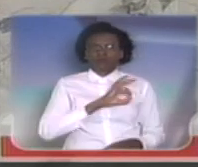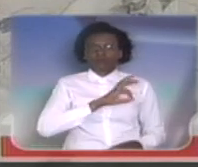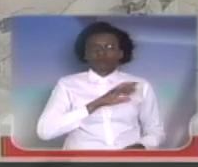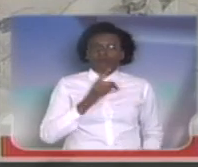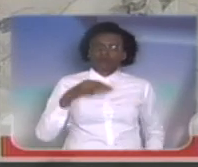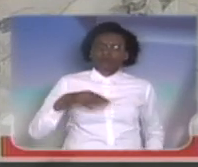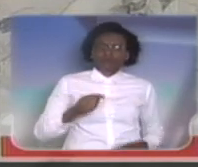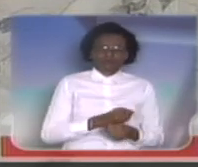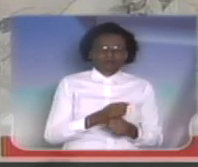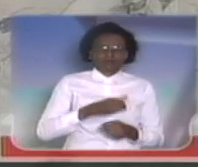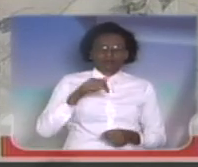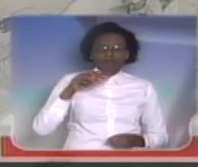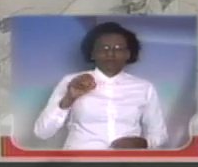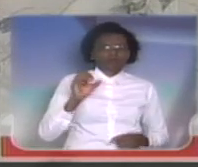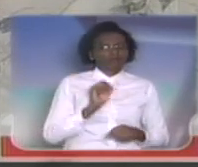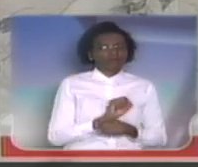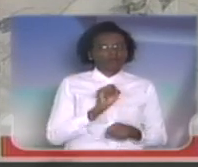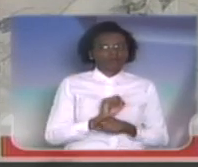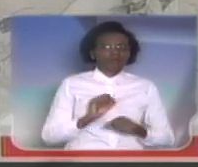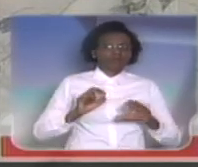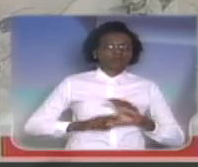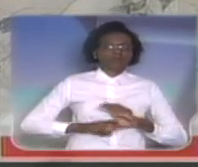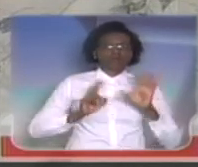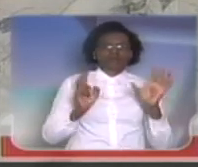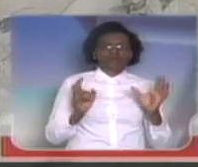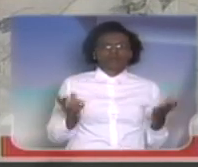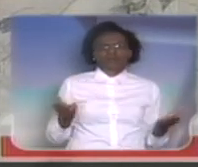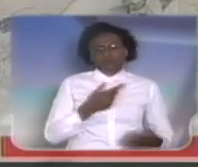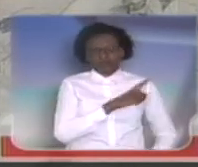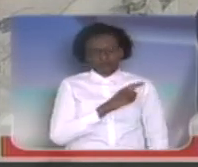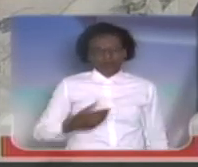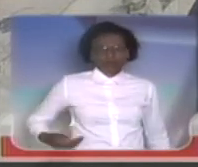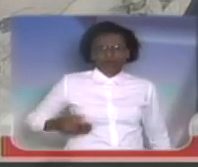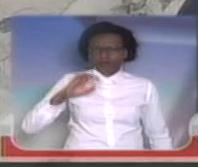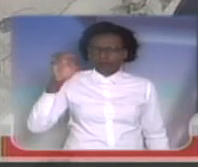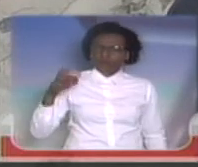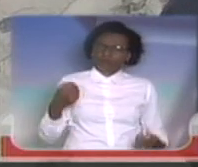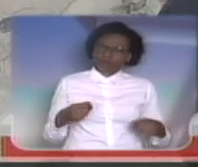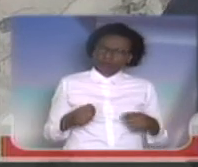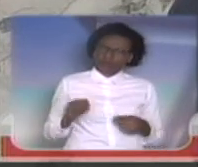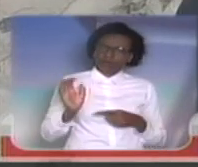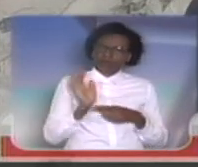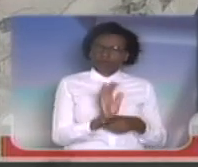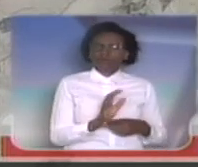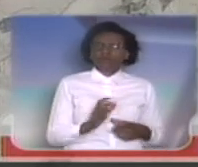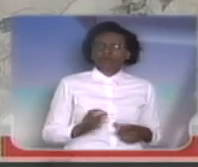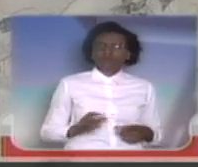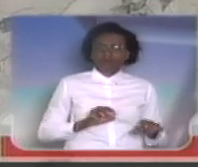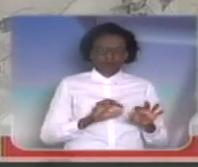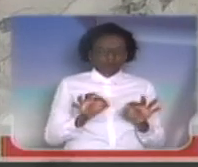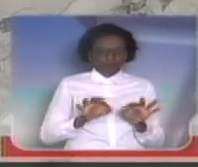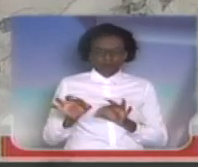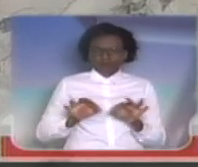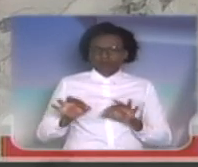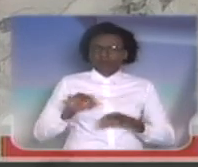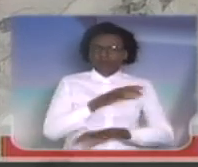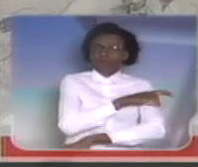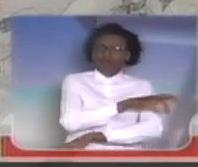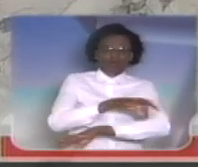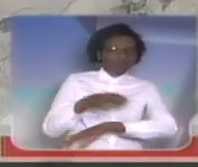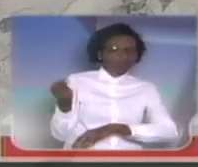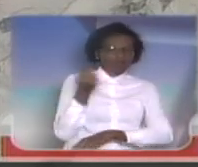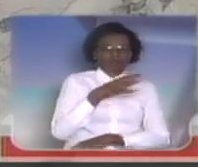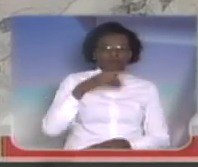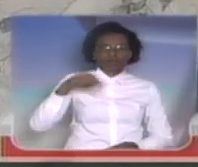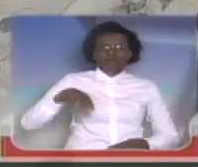emancipação. Que o senhor governador do estado abraça essa ideia e faça uma nova arquitetura na segurança pública do estado de